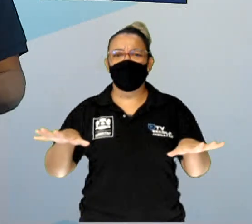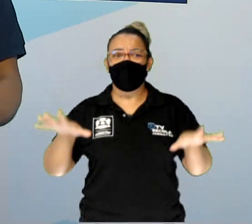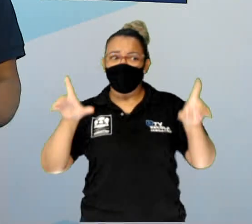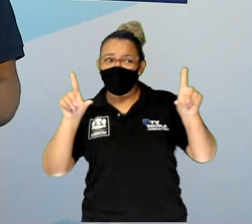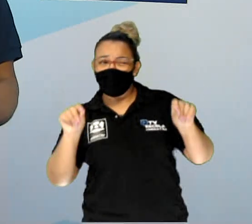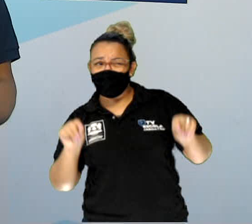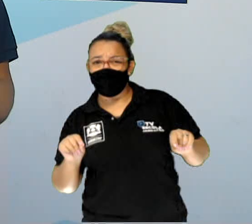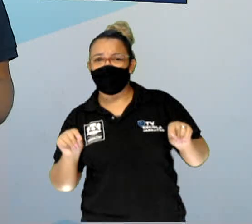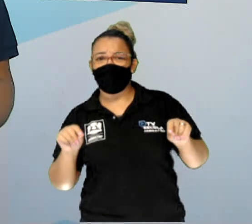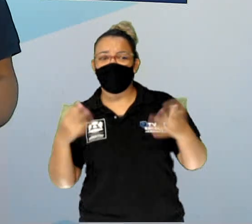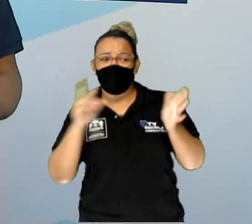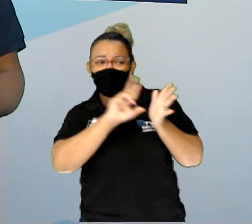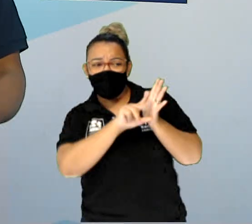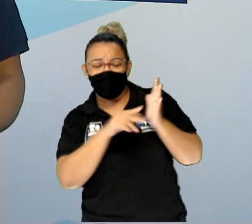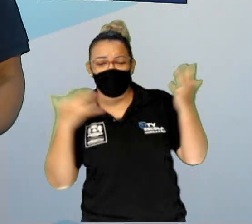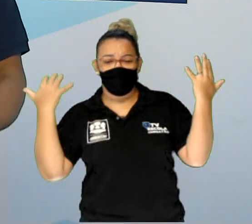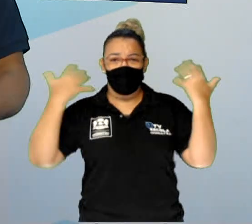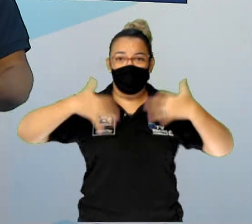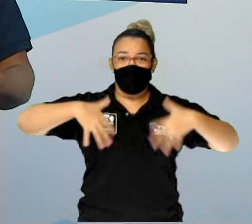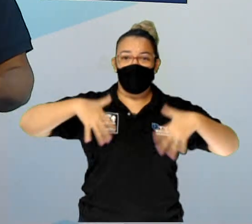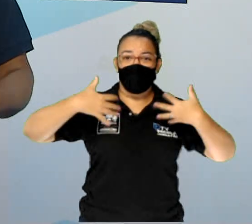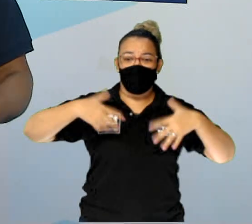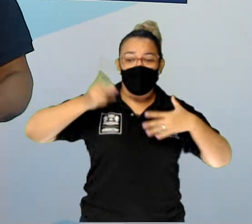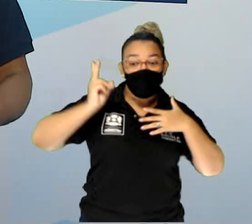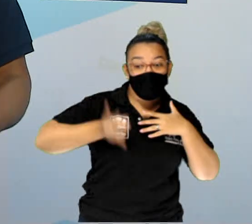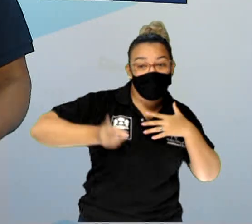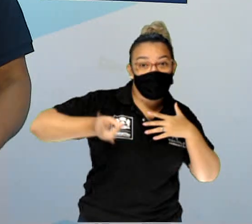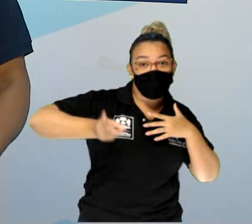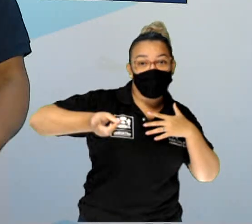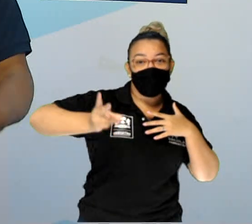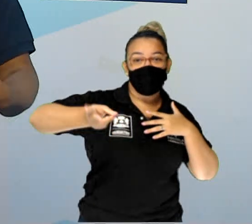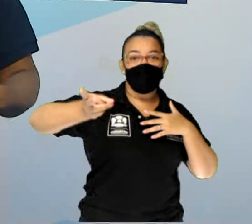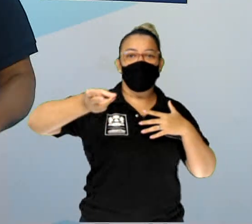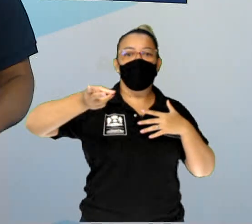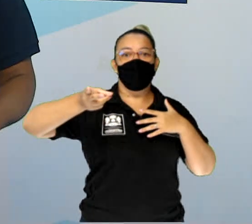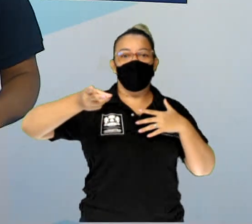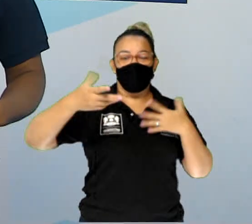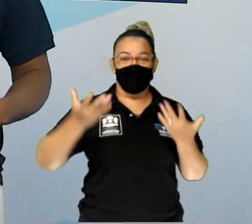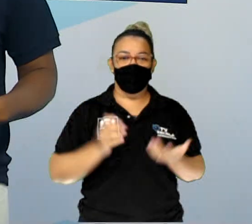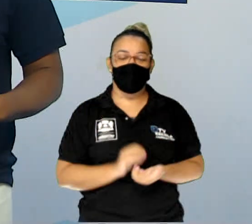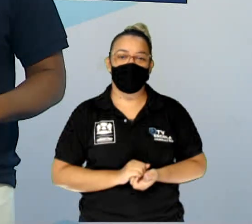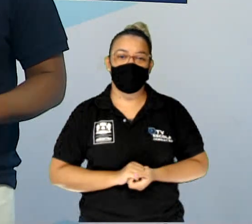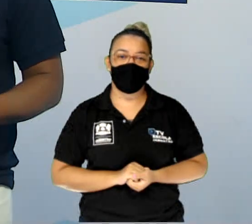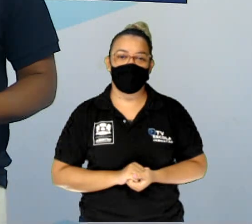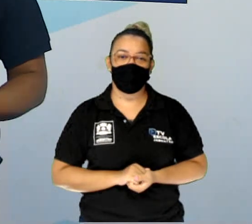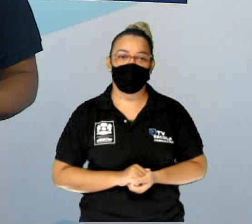esses recursos naturais, eles permaneçam, eles não fiquem tão escassos.